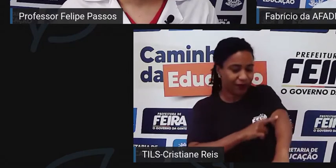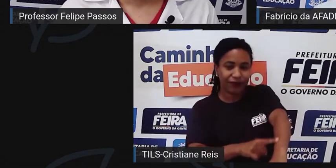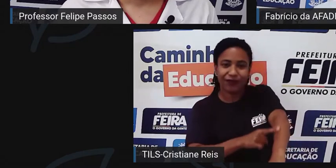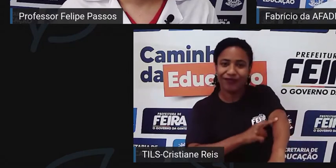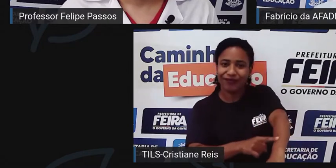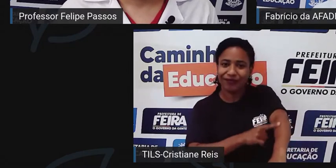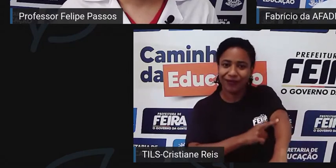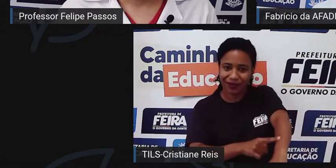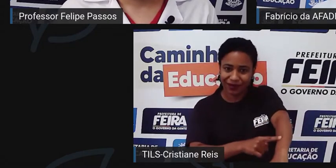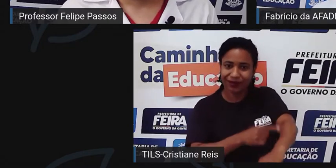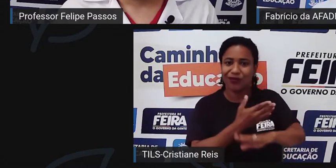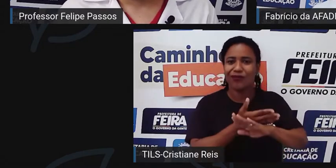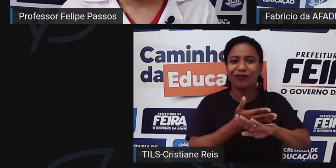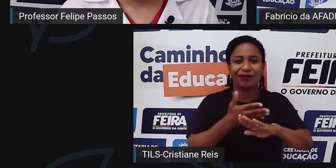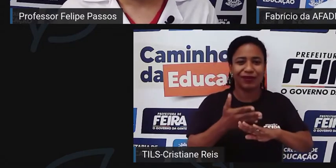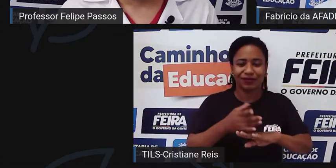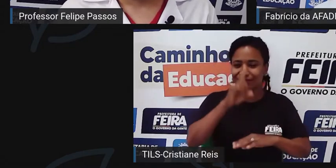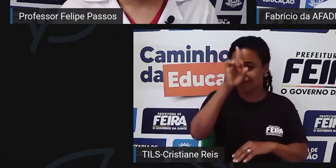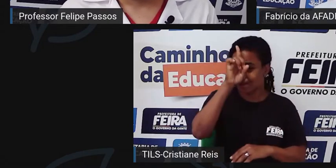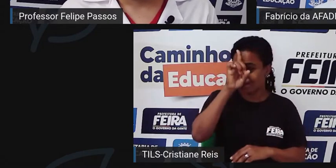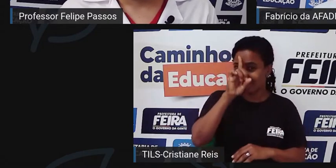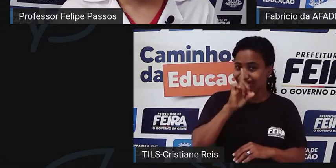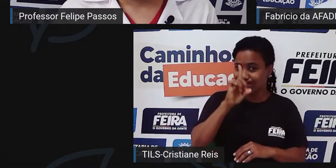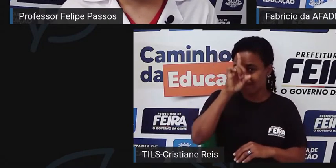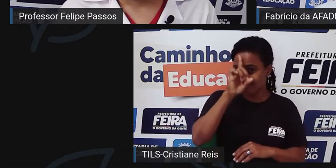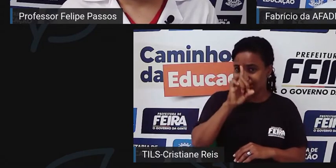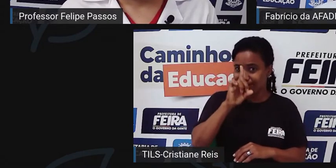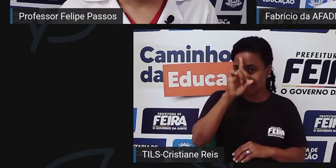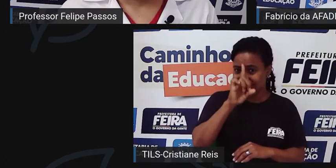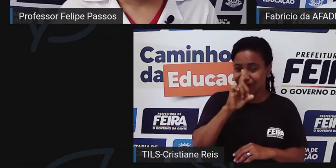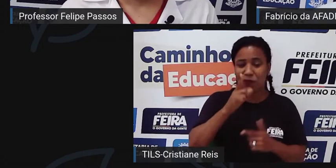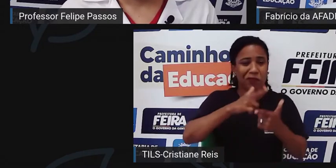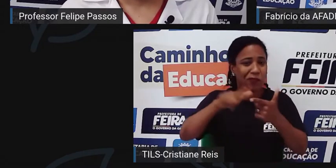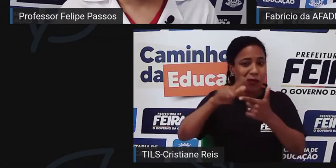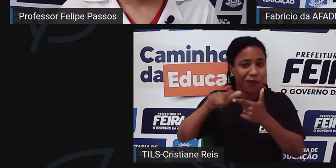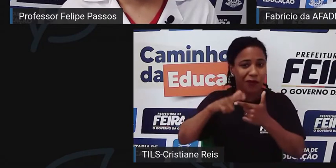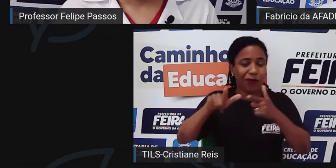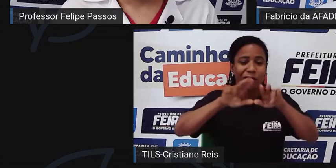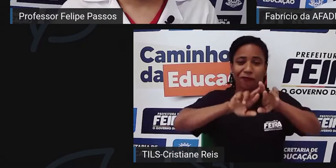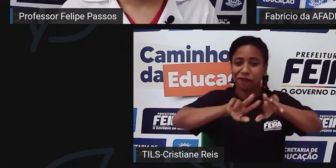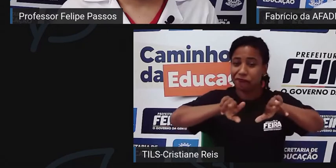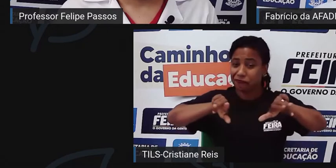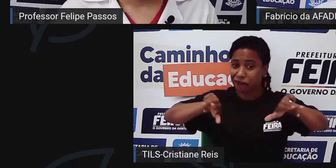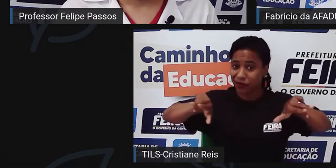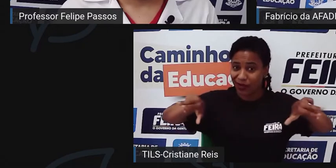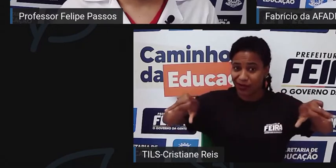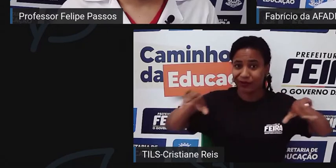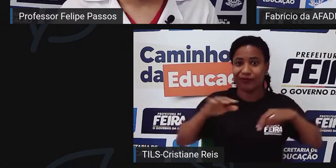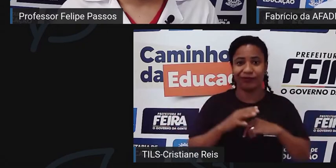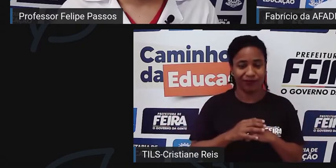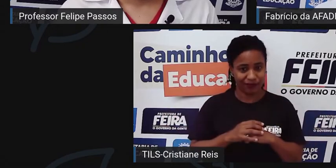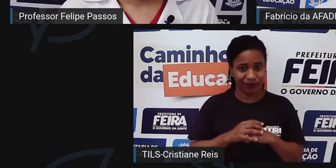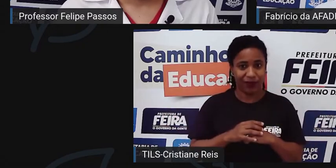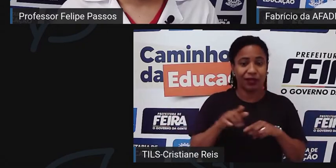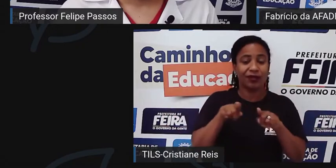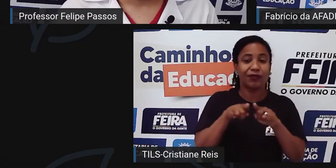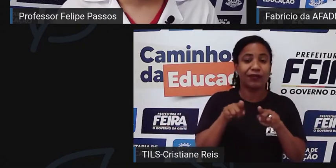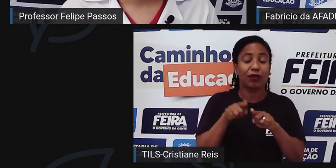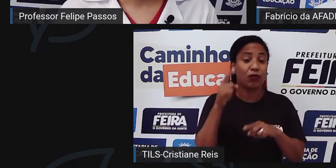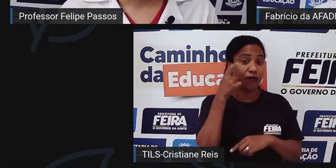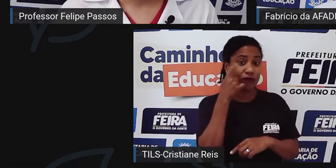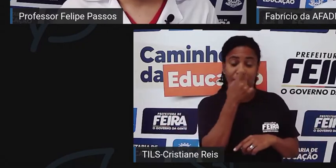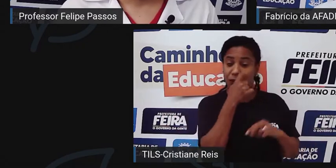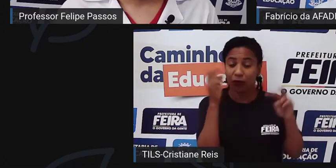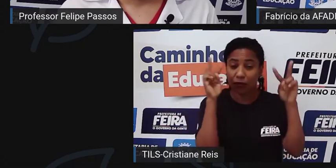Então, a gente tem esses problemas, temos muitos problemas também, Felipe, de ocular, problema na visão,